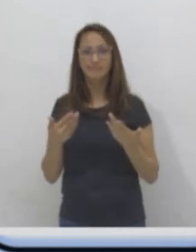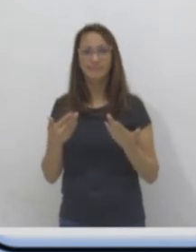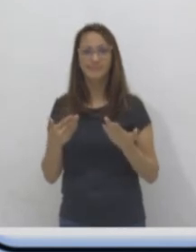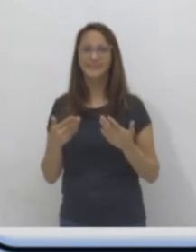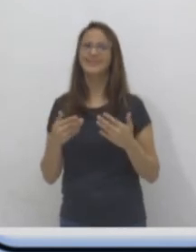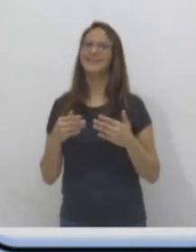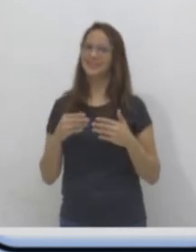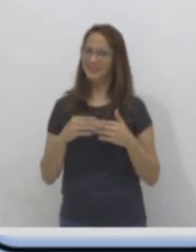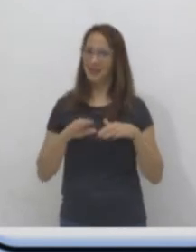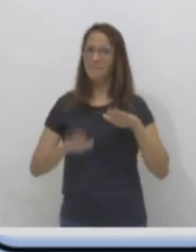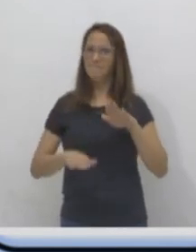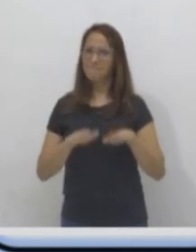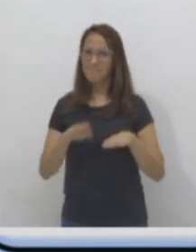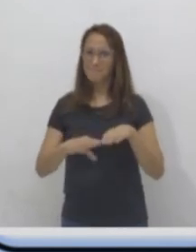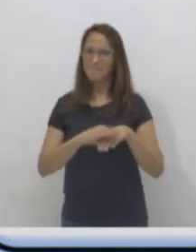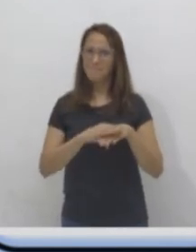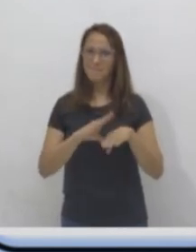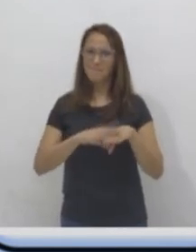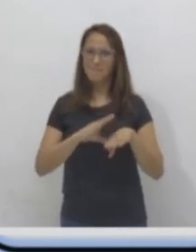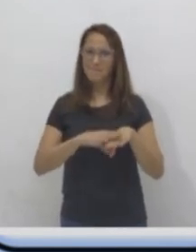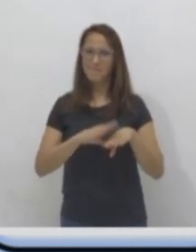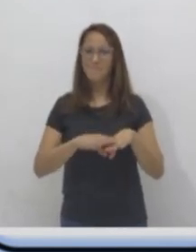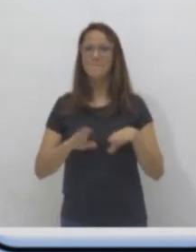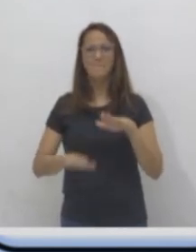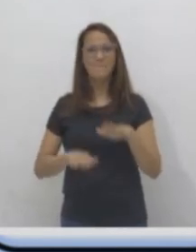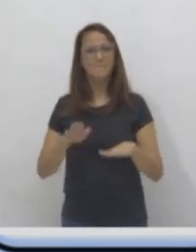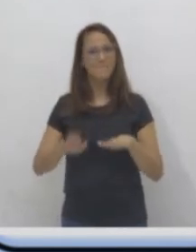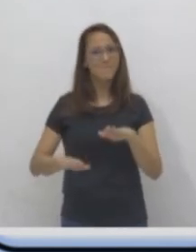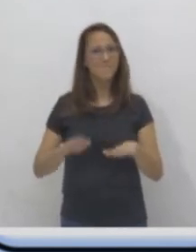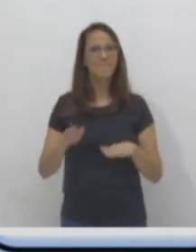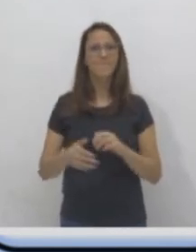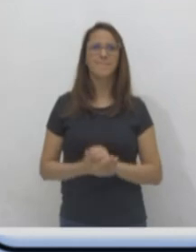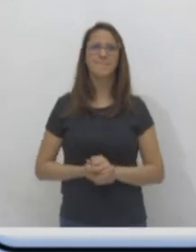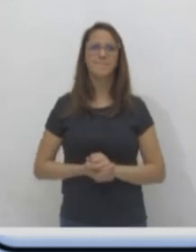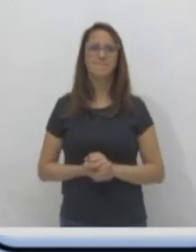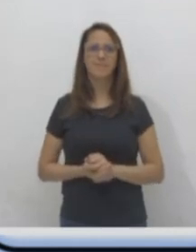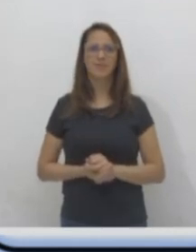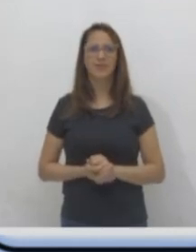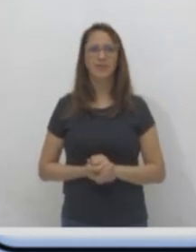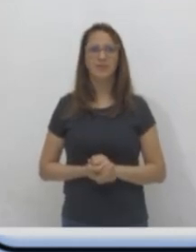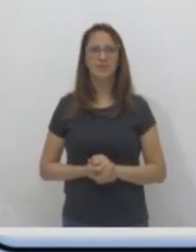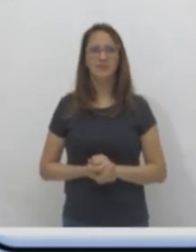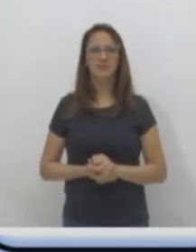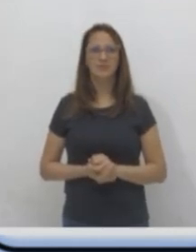desloca pela terra e com a ajuda das patas. Vamos ver aqui o outro aqui, rapidinho.